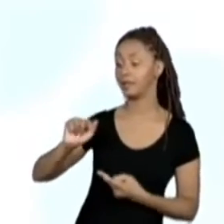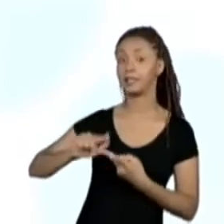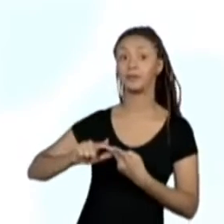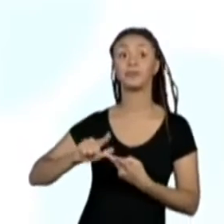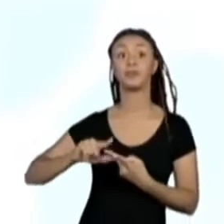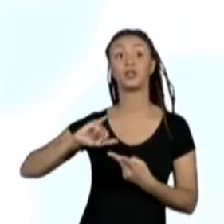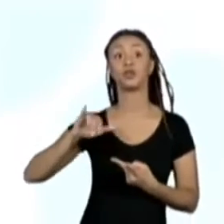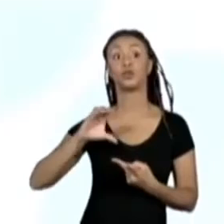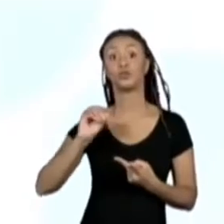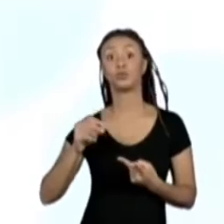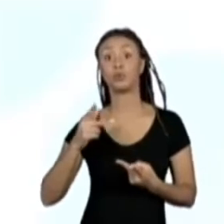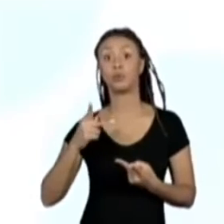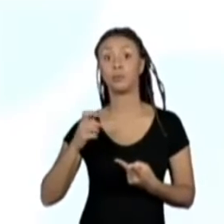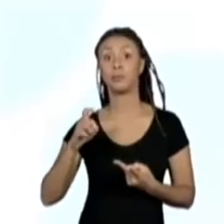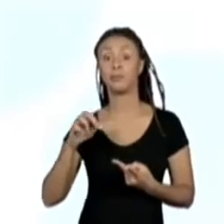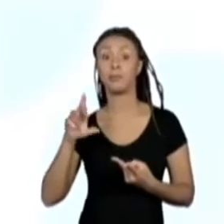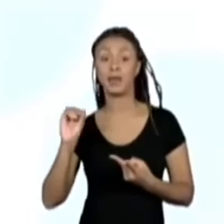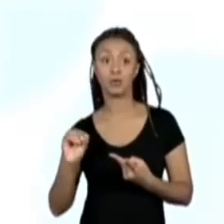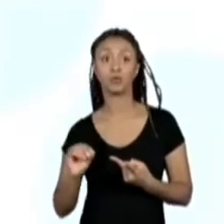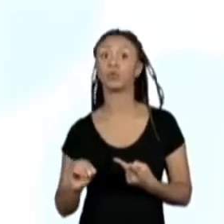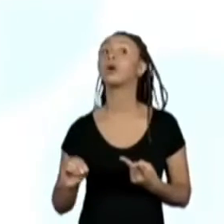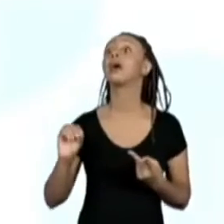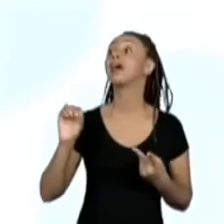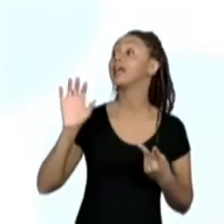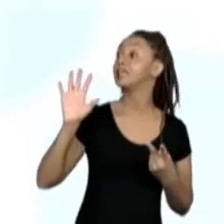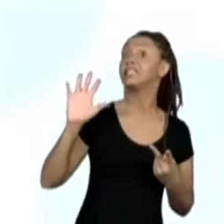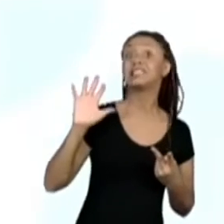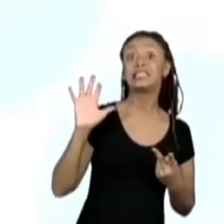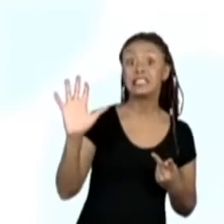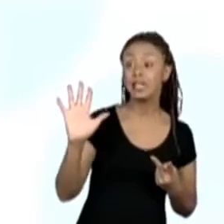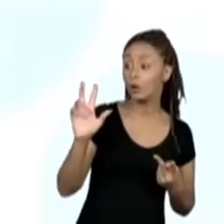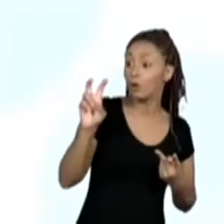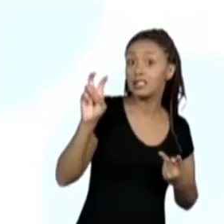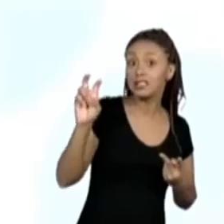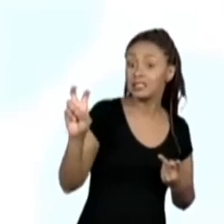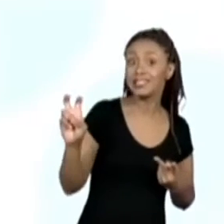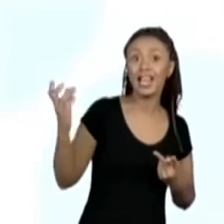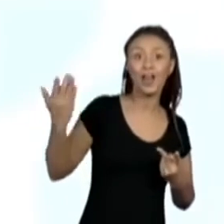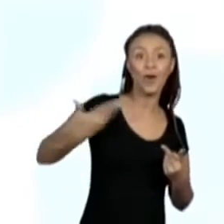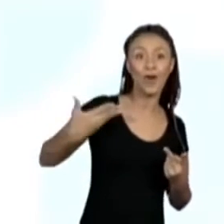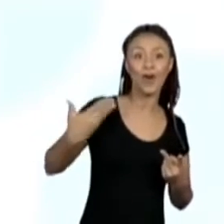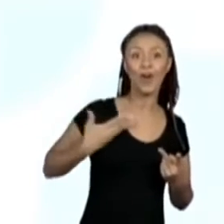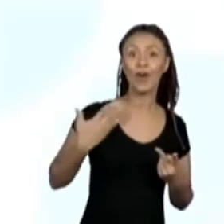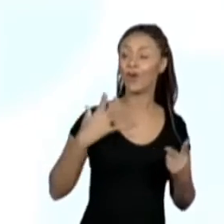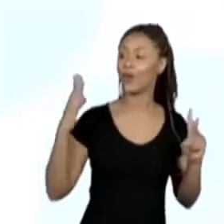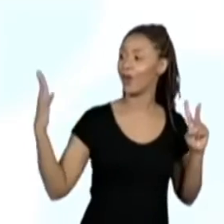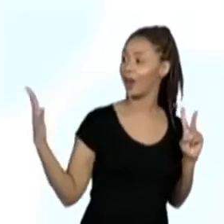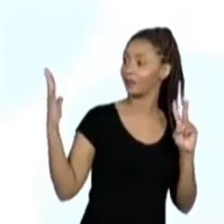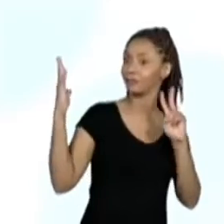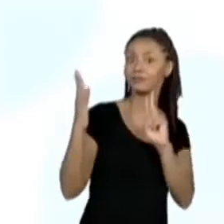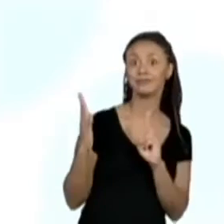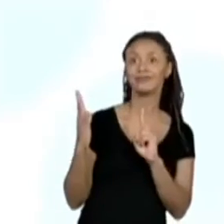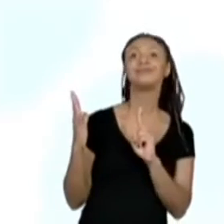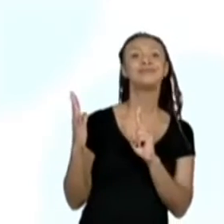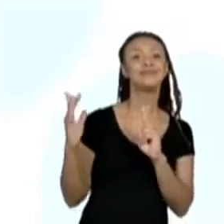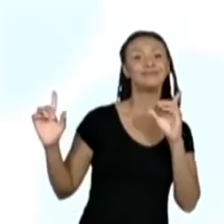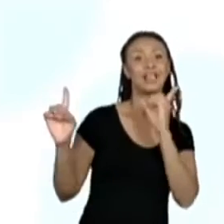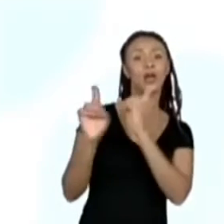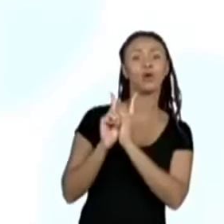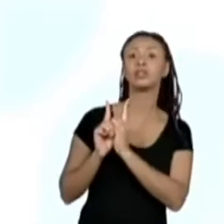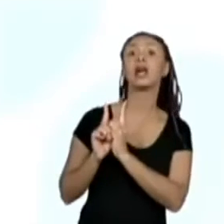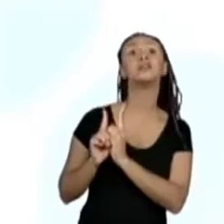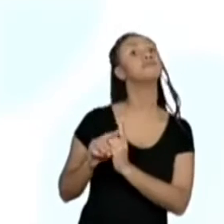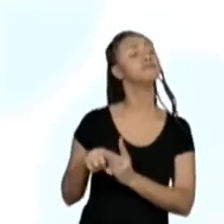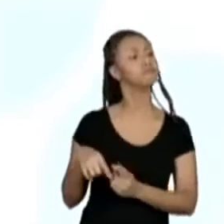encontraram cinco colegas de classe do João Pedro e comentaram que, embora eles todos tenham a